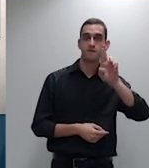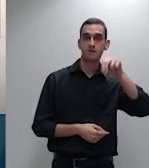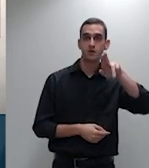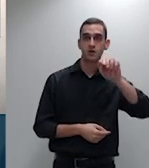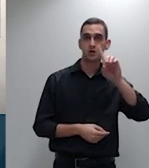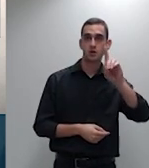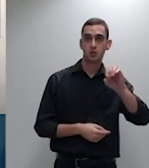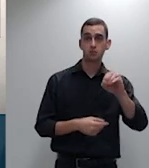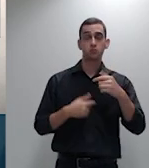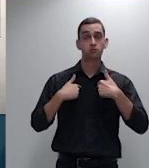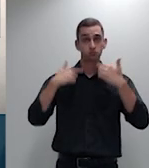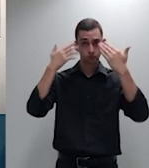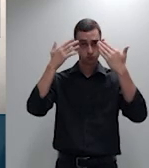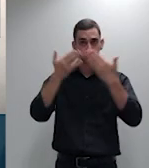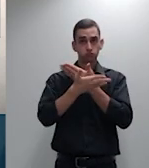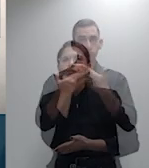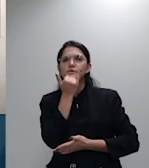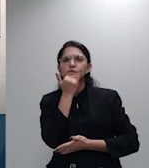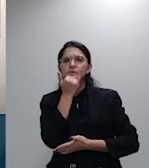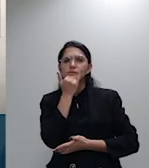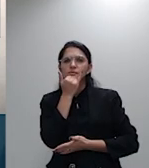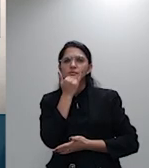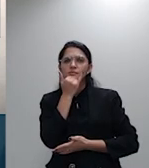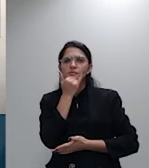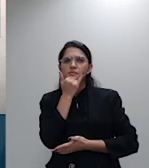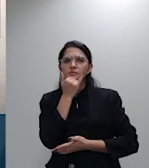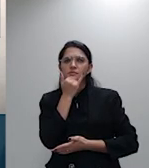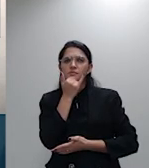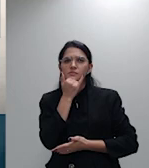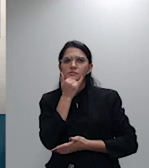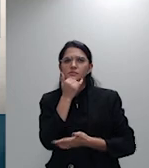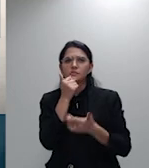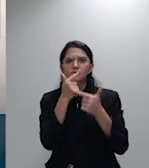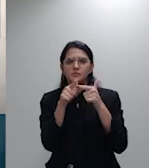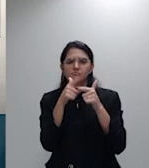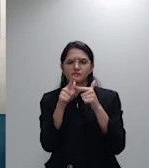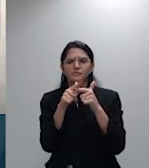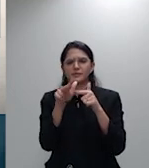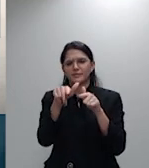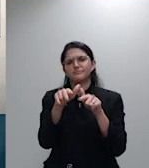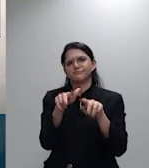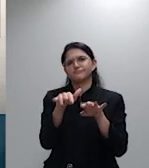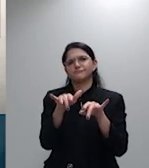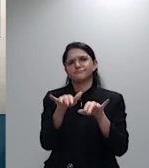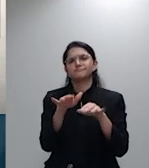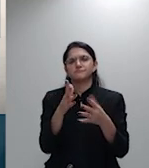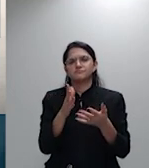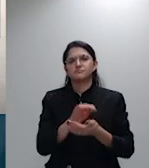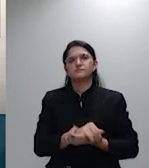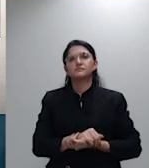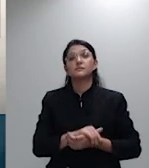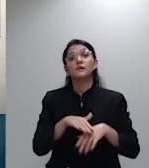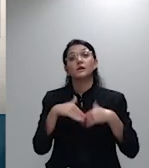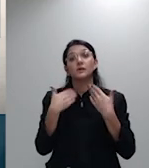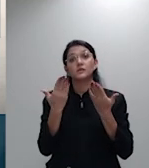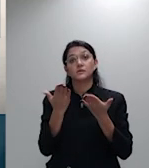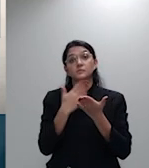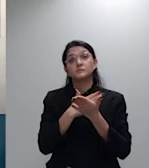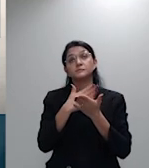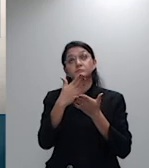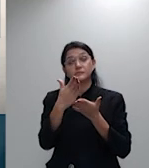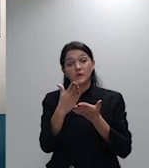devolvo a palavra ao eminente relator bom inicialmente a minha saudação a todos os advogados